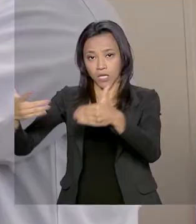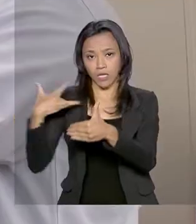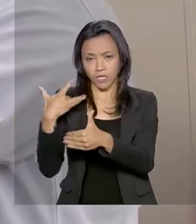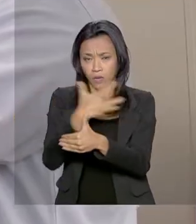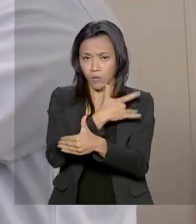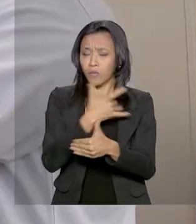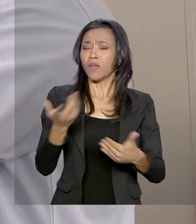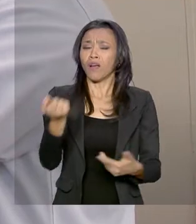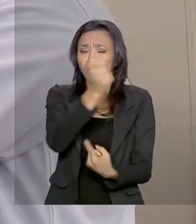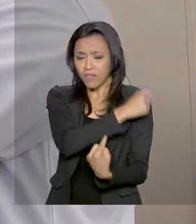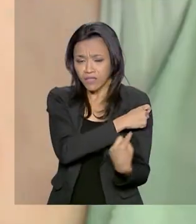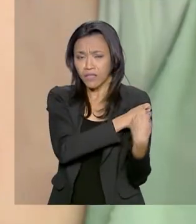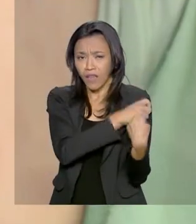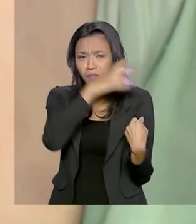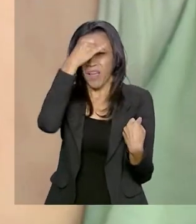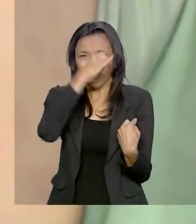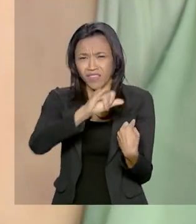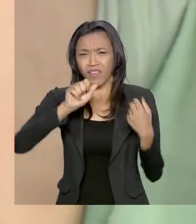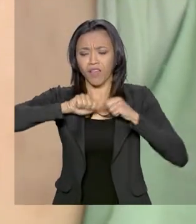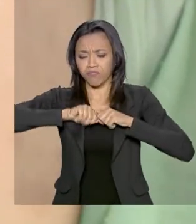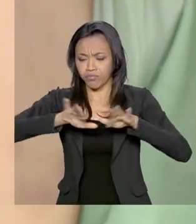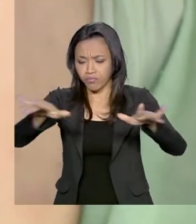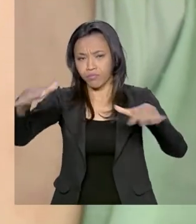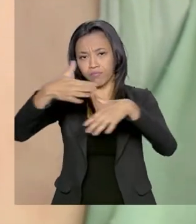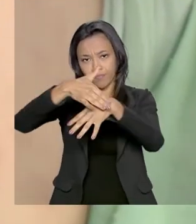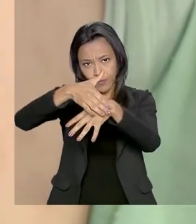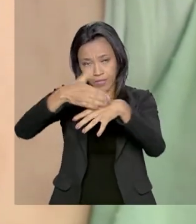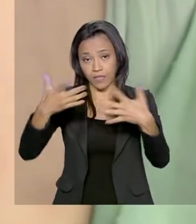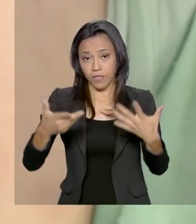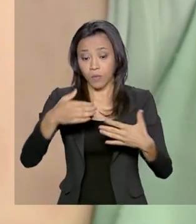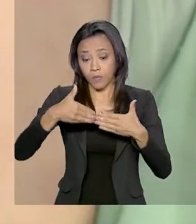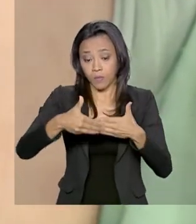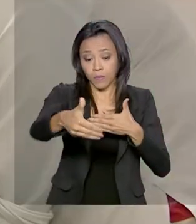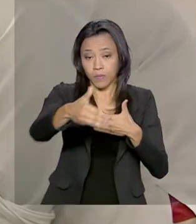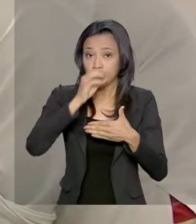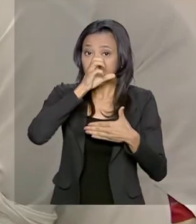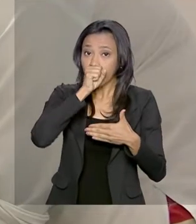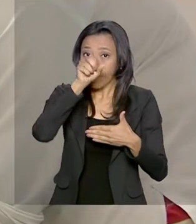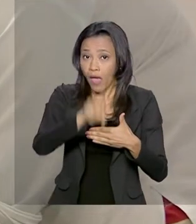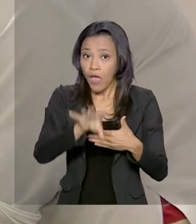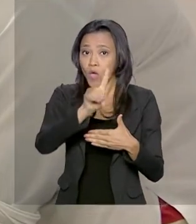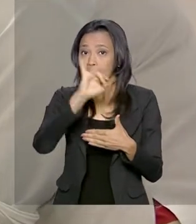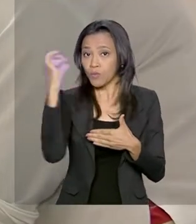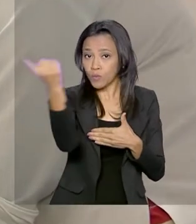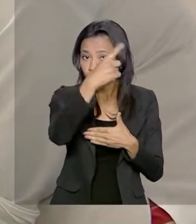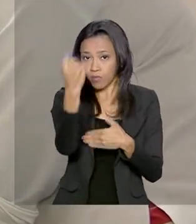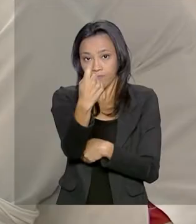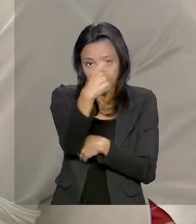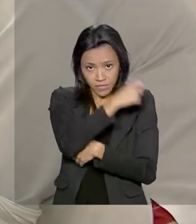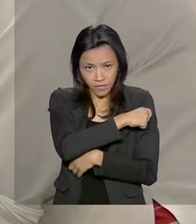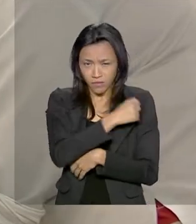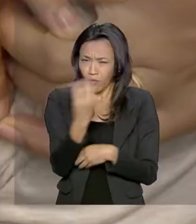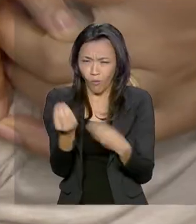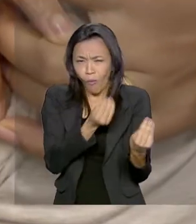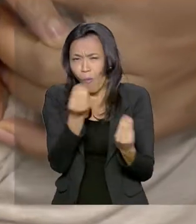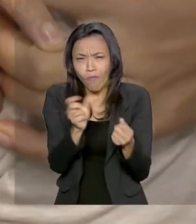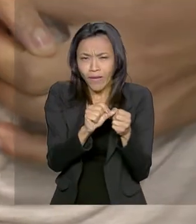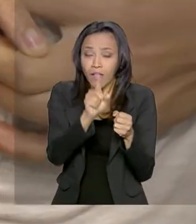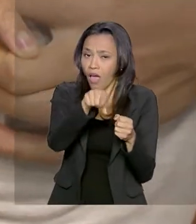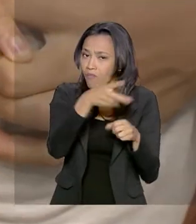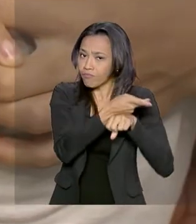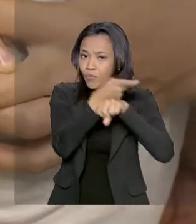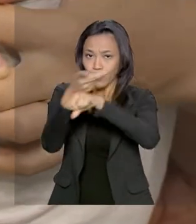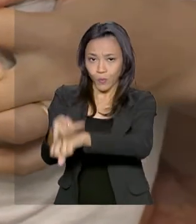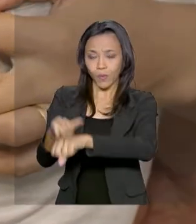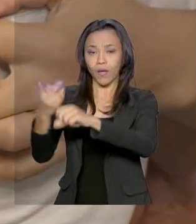de impedir que a doença se alastre pelo país. No sábado, acontece o dia D da campanha nacional de vacinação. E para se imunizar, basta comparecer a uma